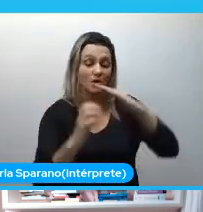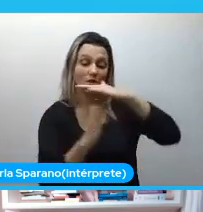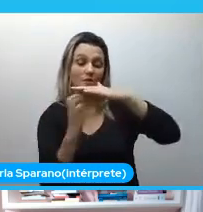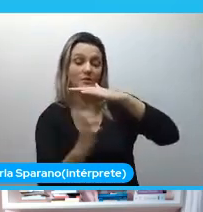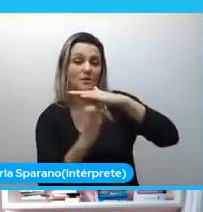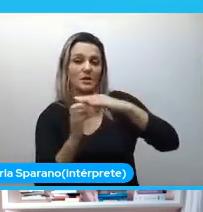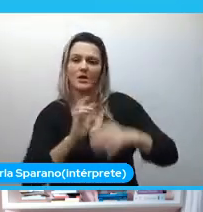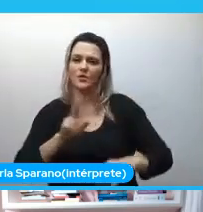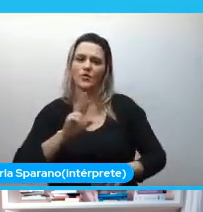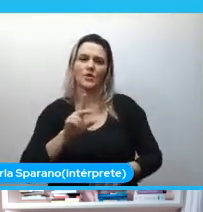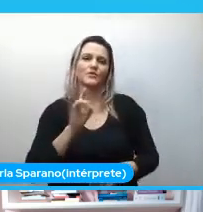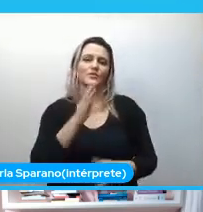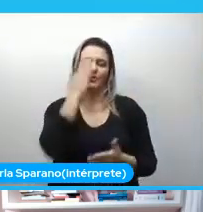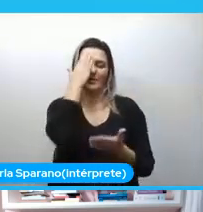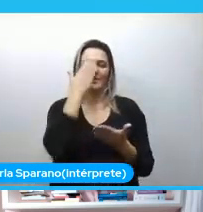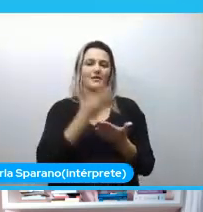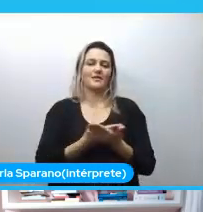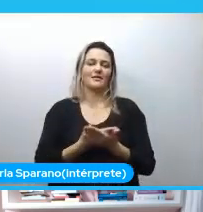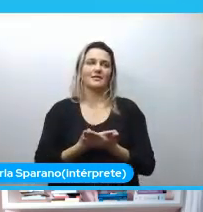acreditar que